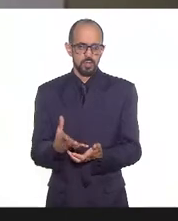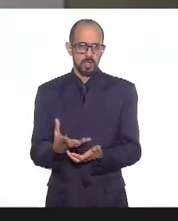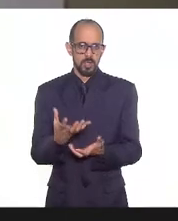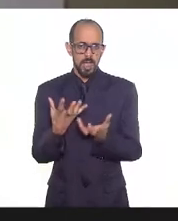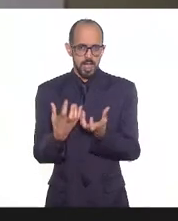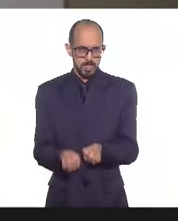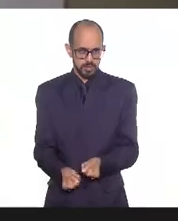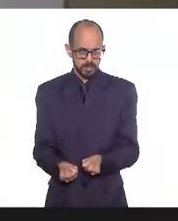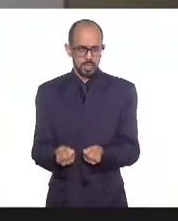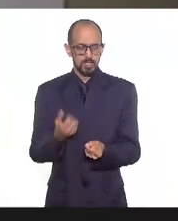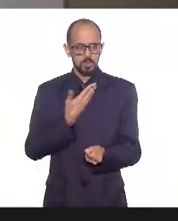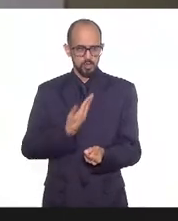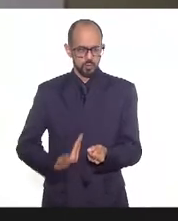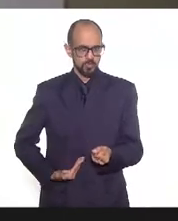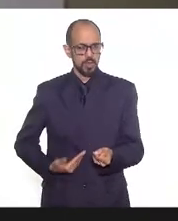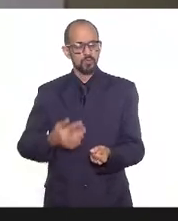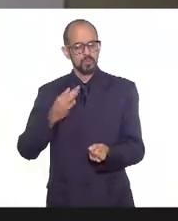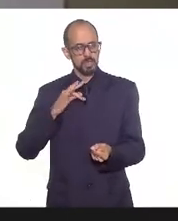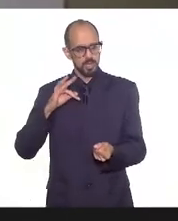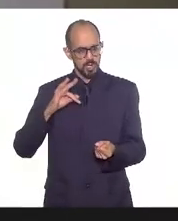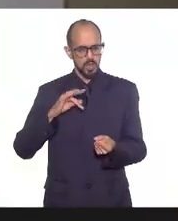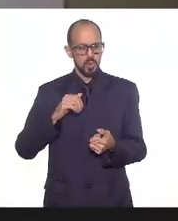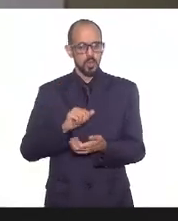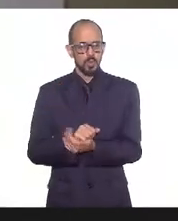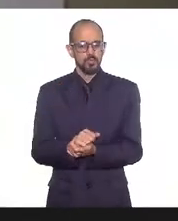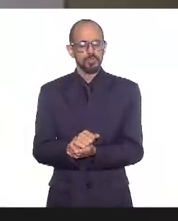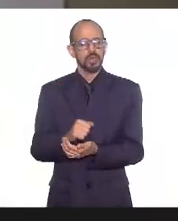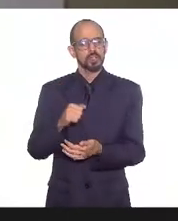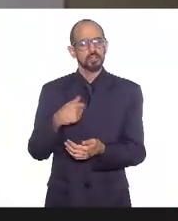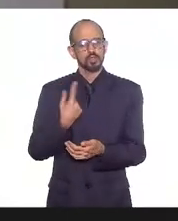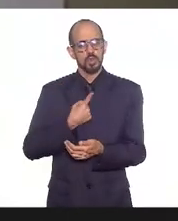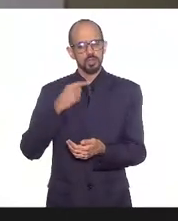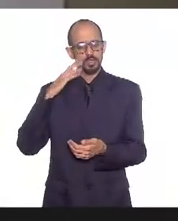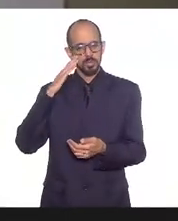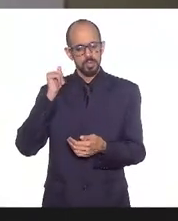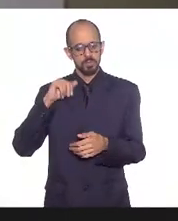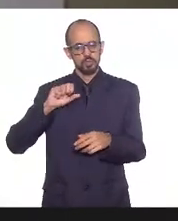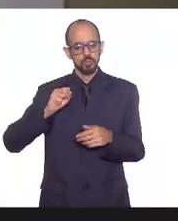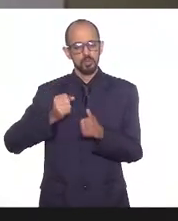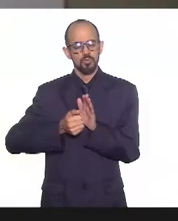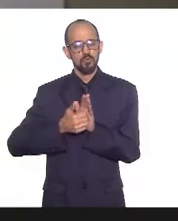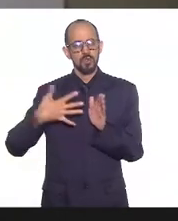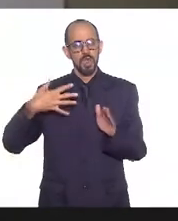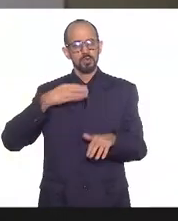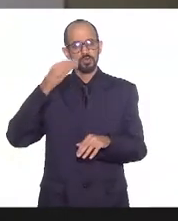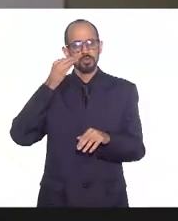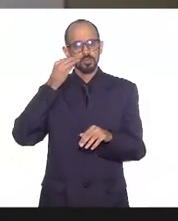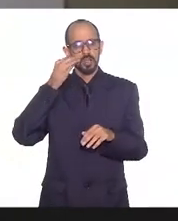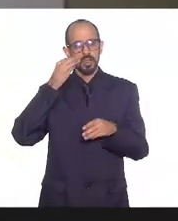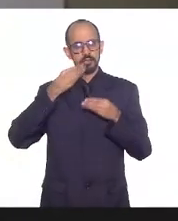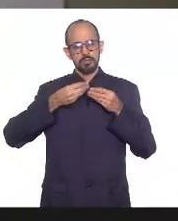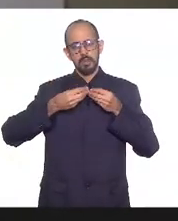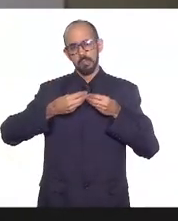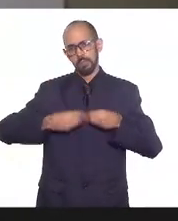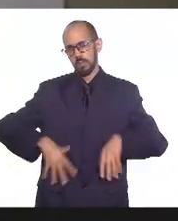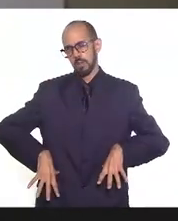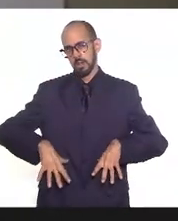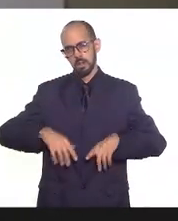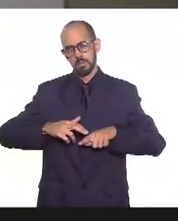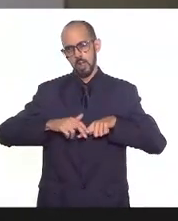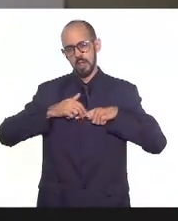governo federal infelizmente a gente sabe daqueles inúmeros testes que acabaram perecendo enfim todo mundo sabe dessa história